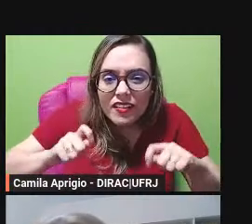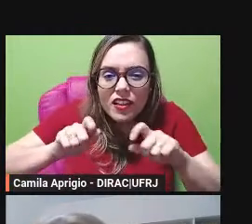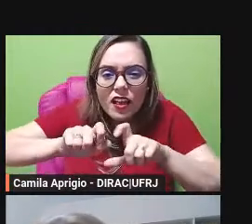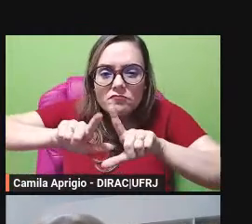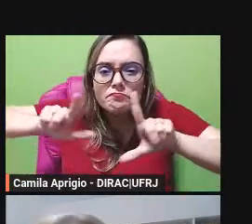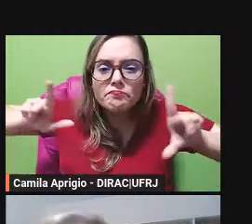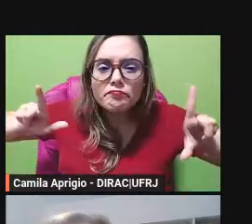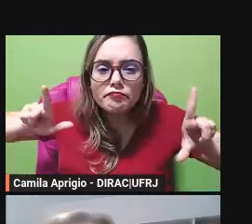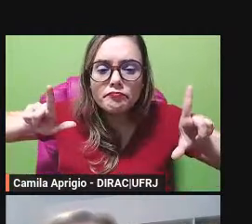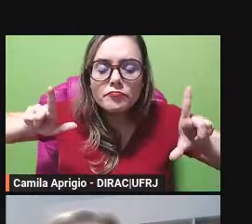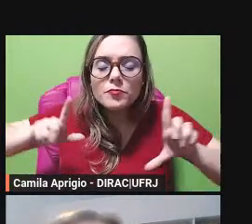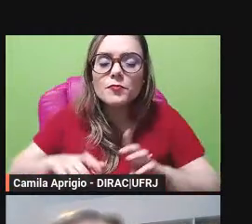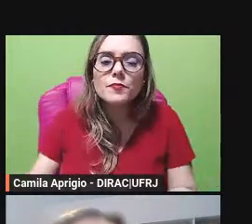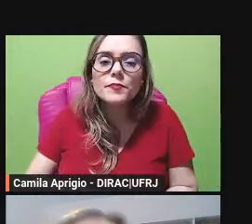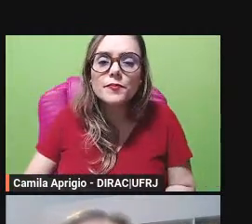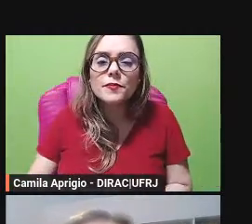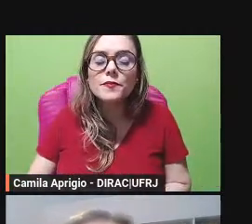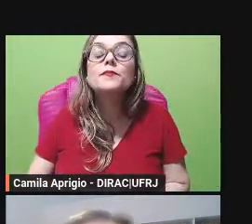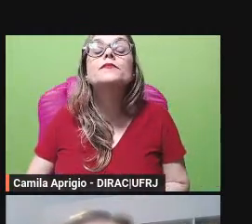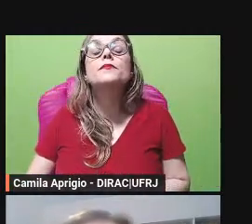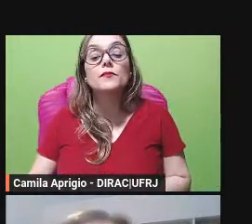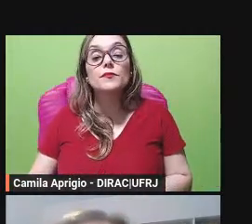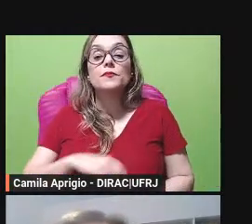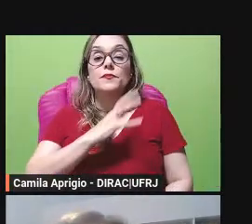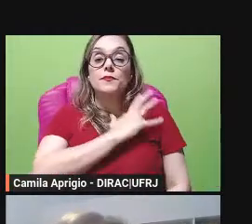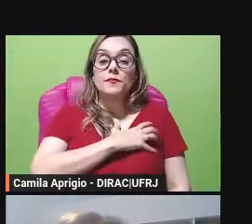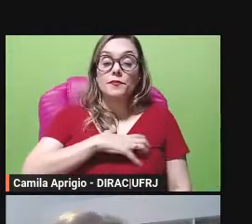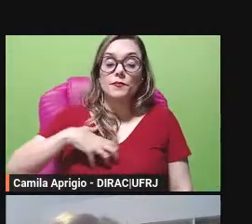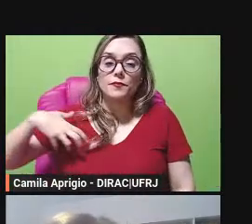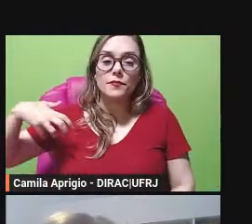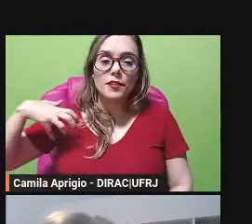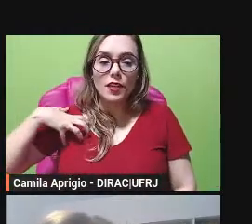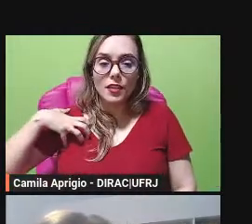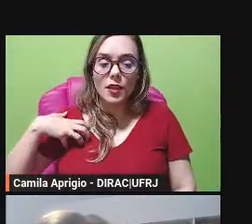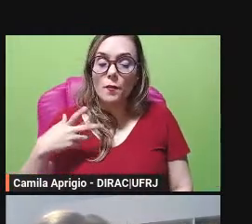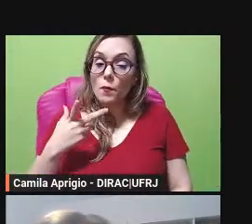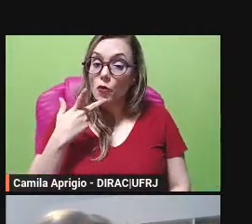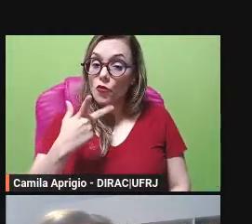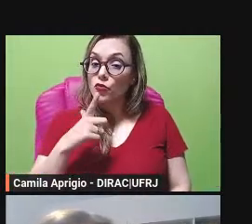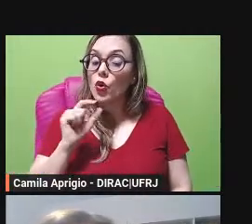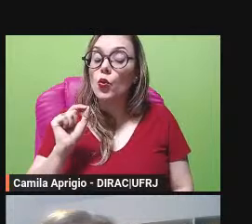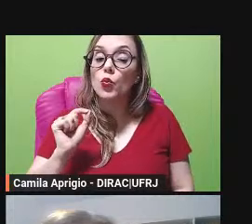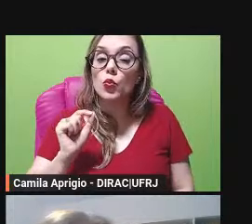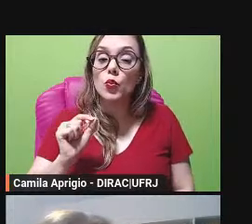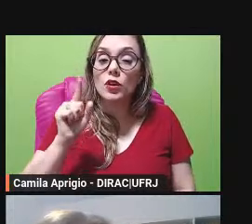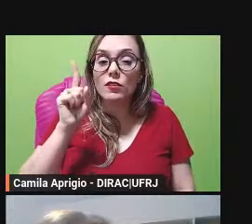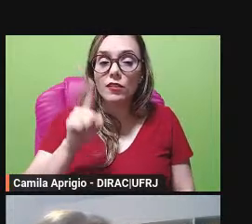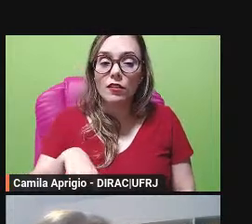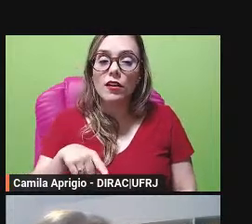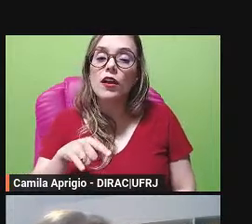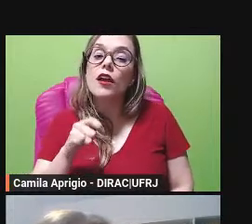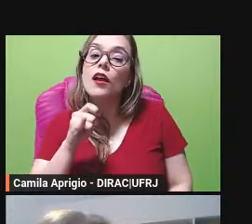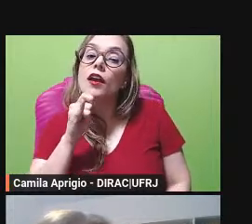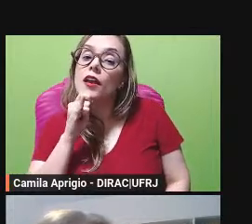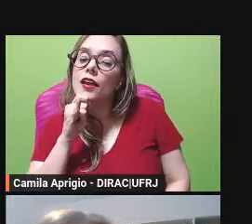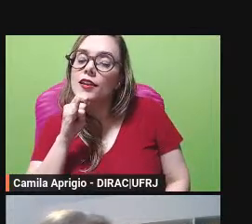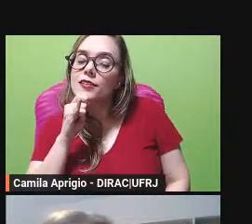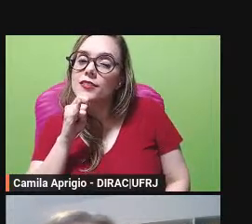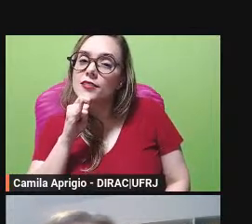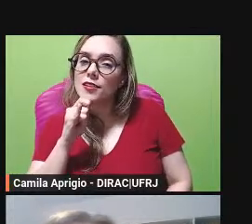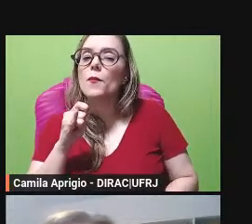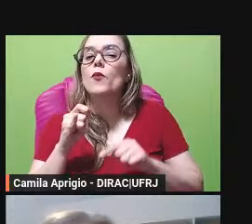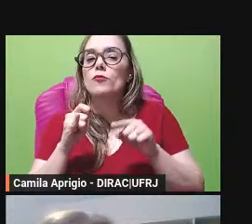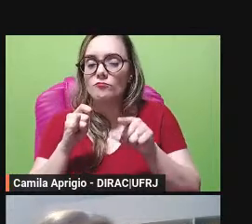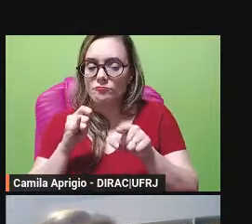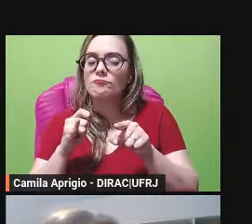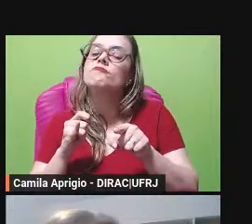Aristóteles diz assim que o exemplo né que é a tradução portuguesa do latim exemplum